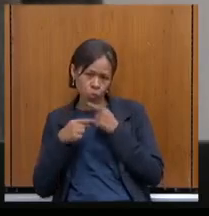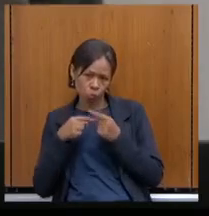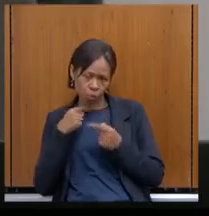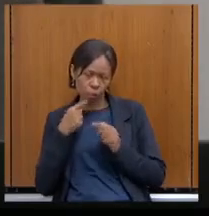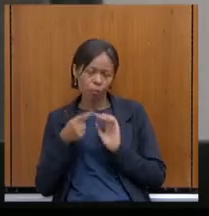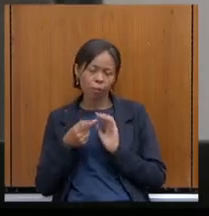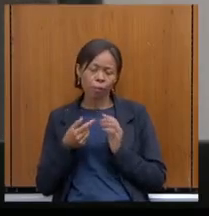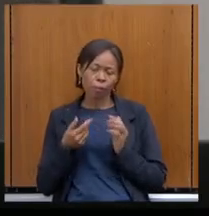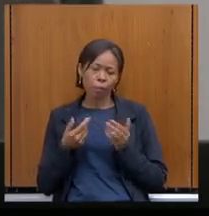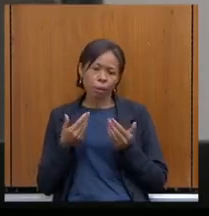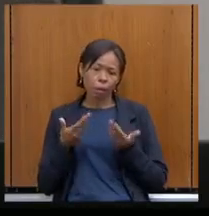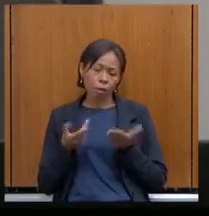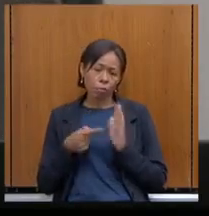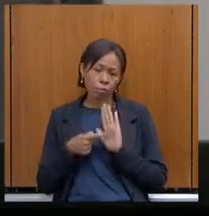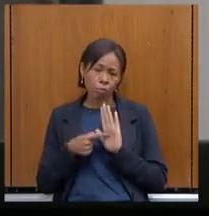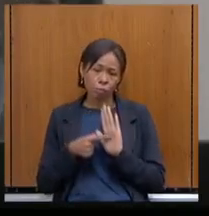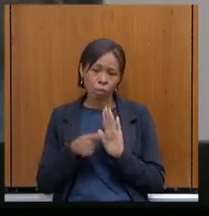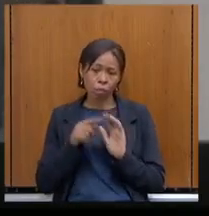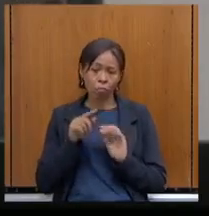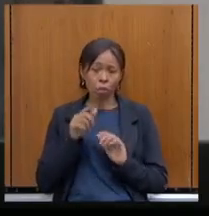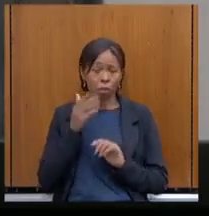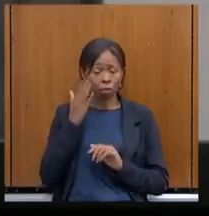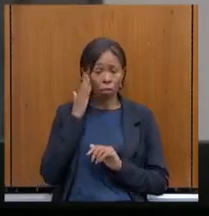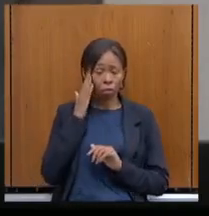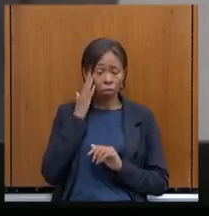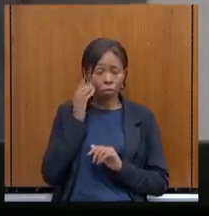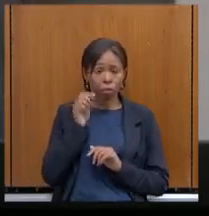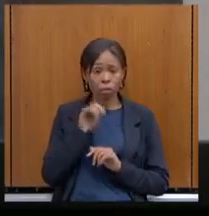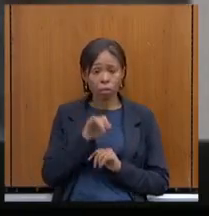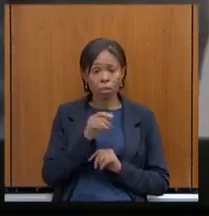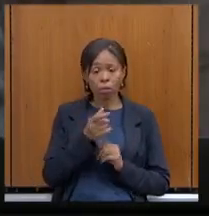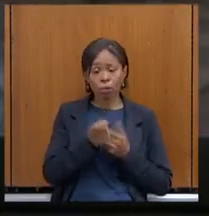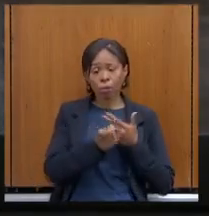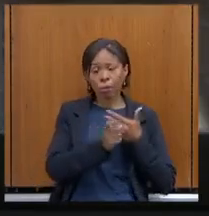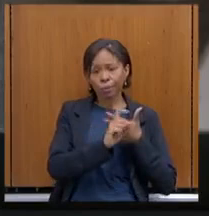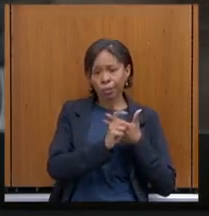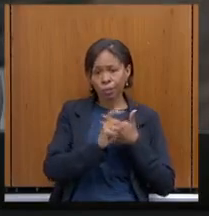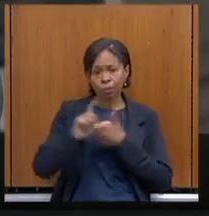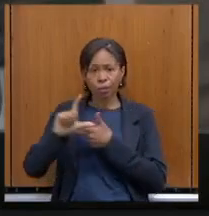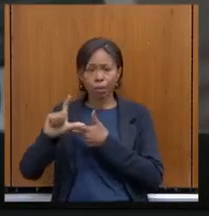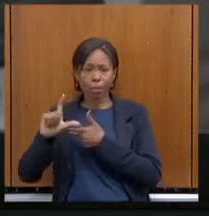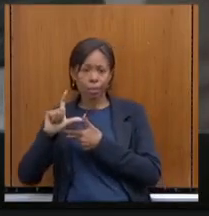ter um entendimento melhor entre o executivo e o legislativo.